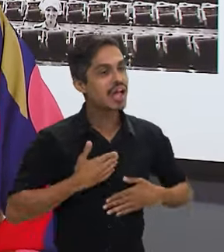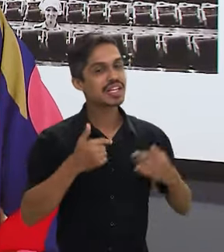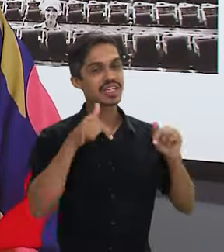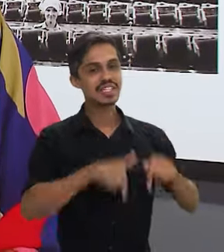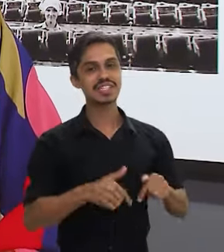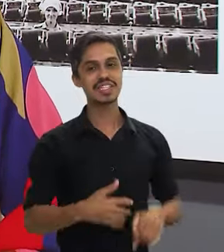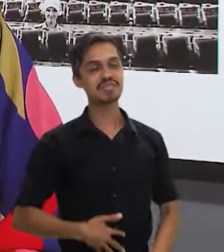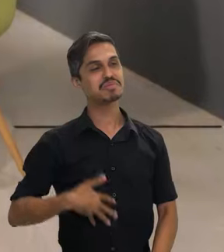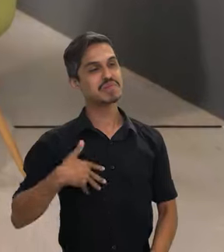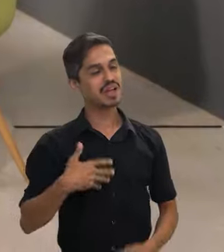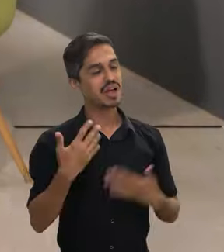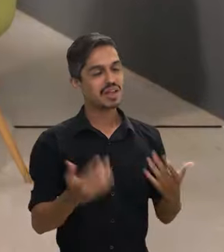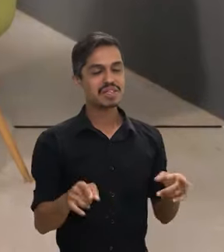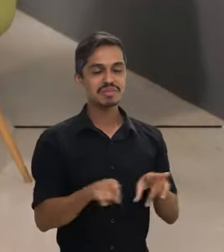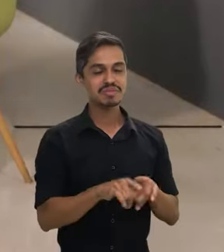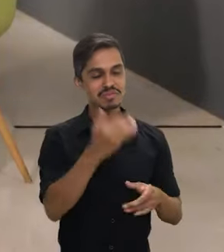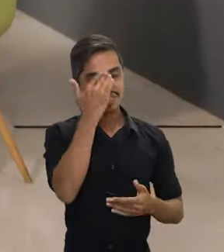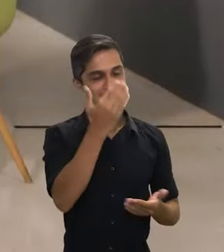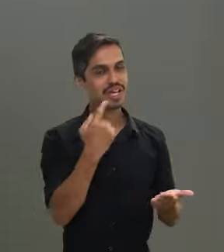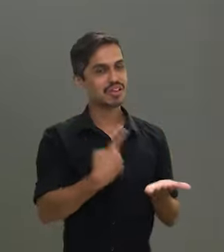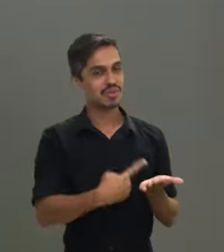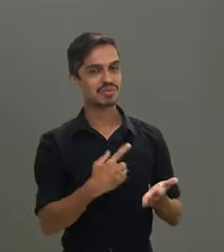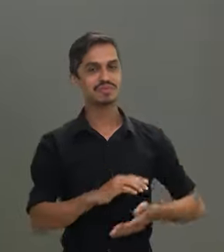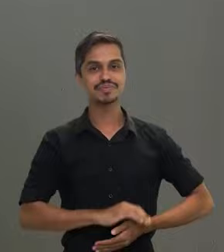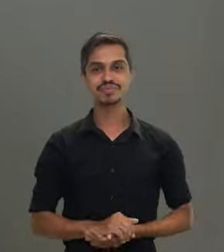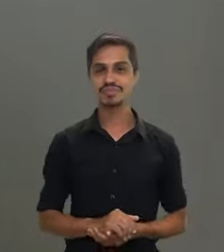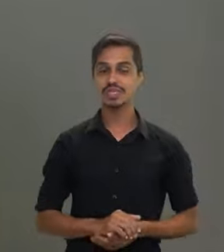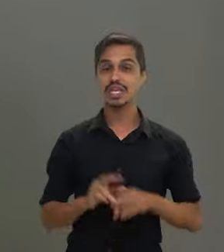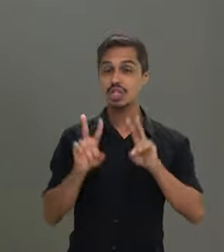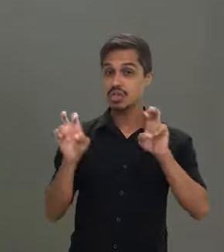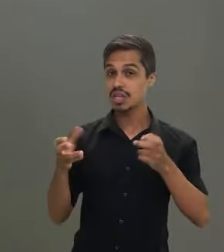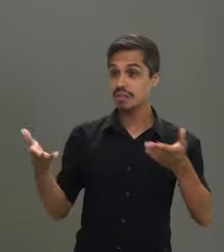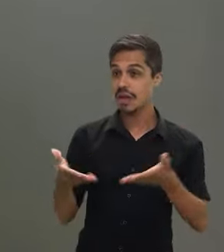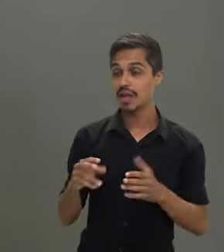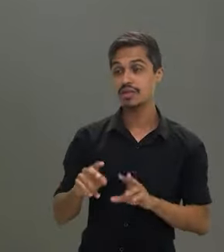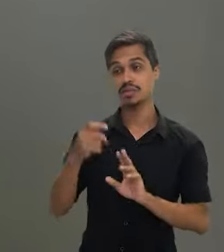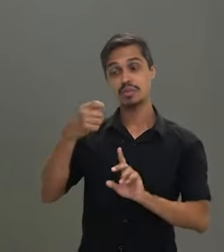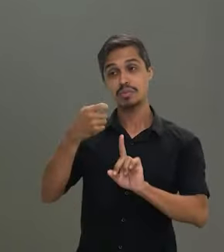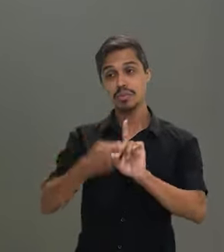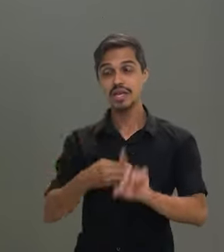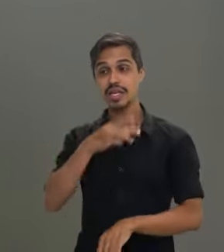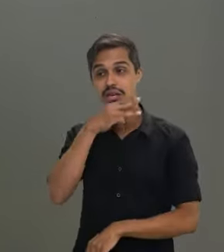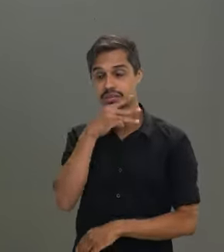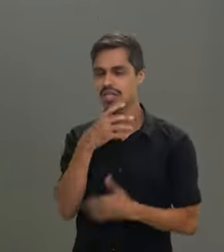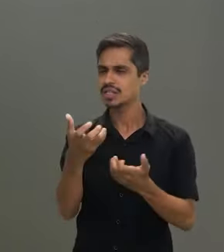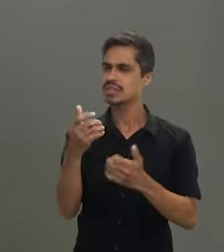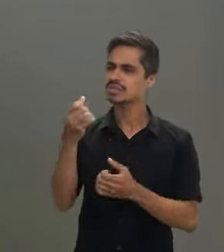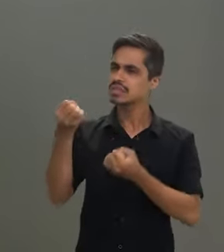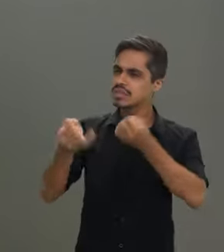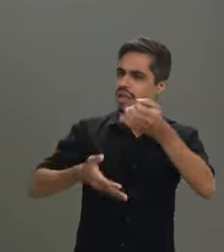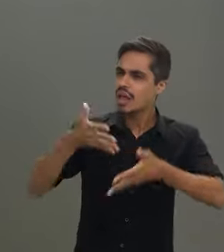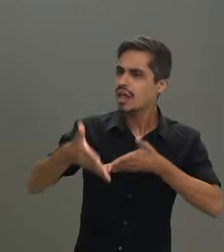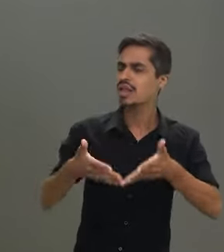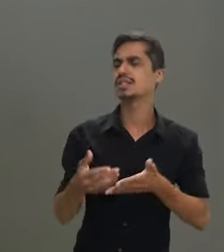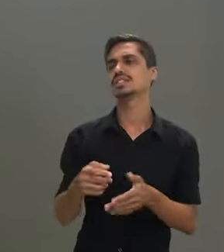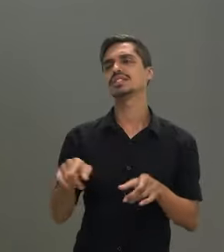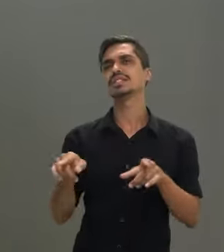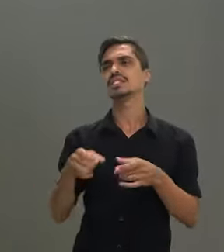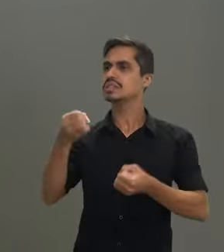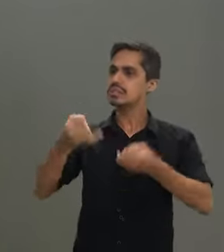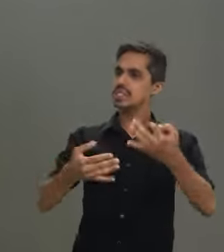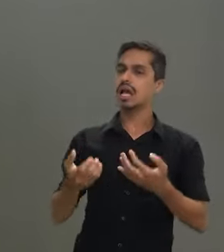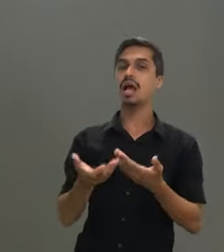você. Obrigada pelo convite. E para começar então, já nessa temática do mês de março, eu queria que a senhora falasse para a gente, falasse para a nossa